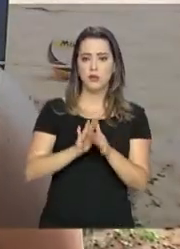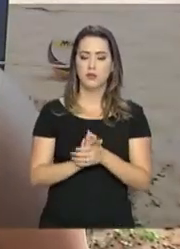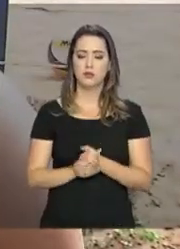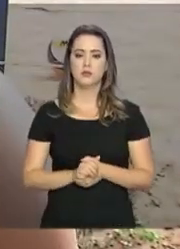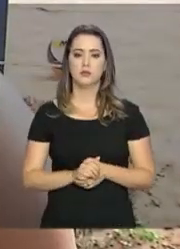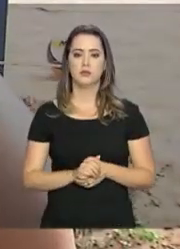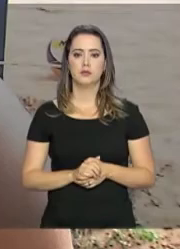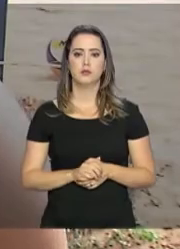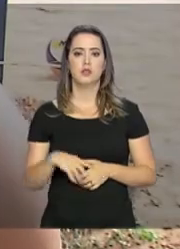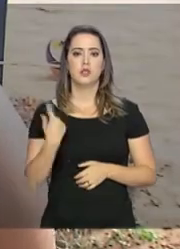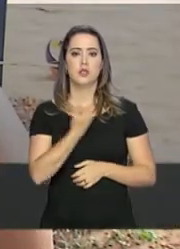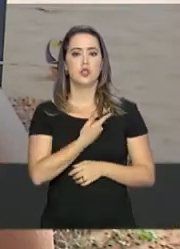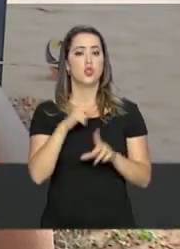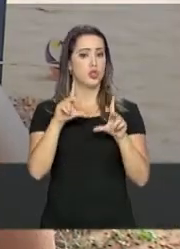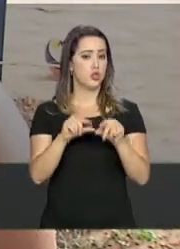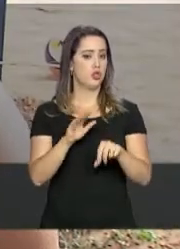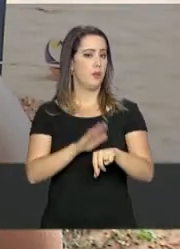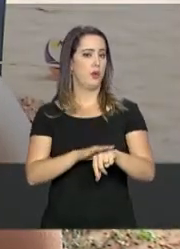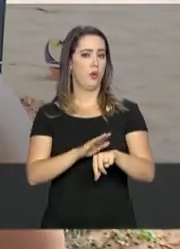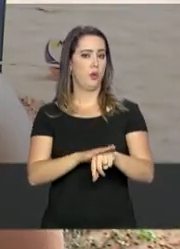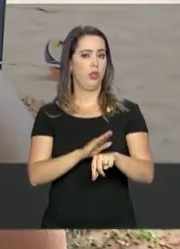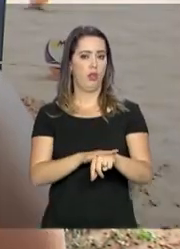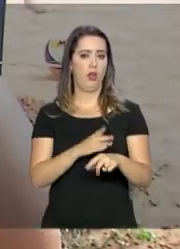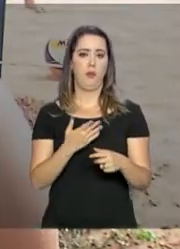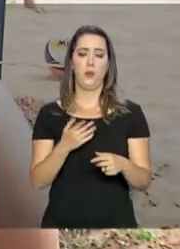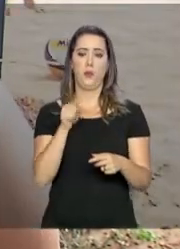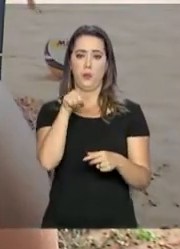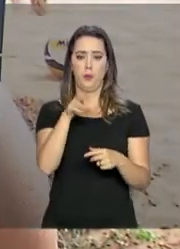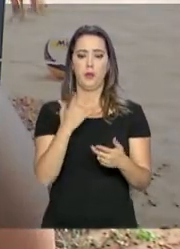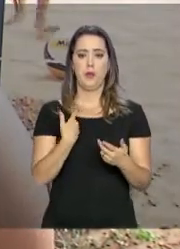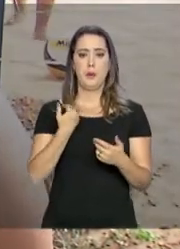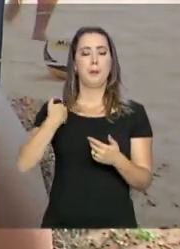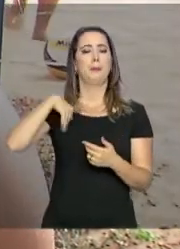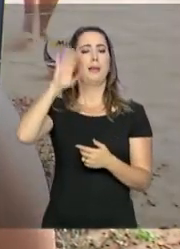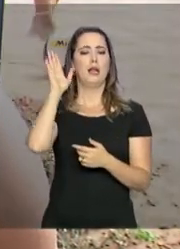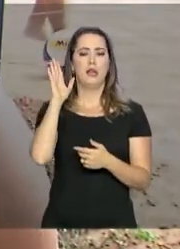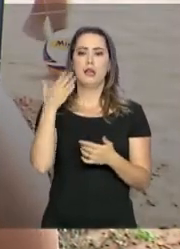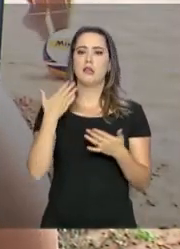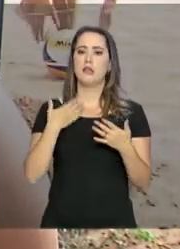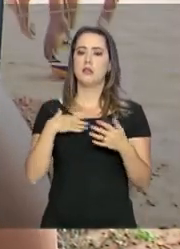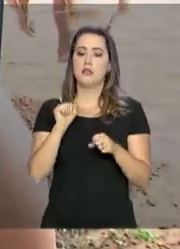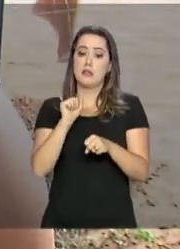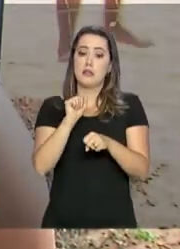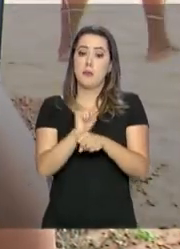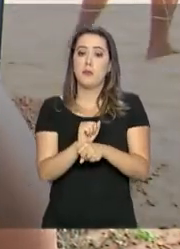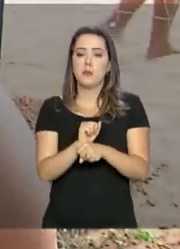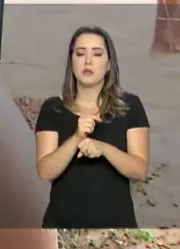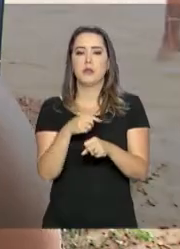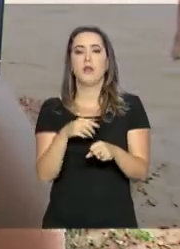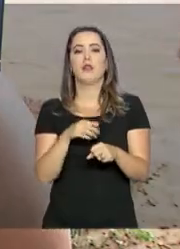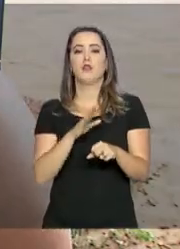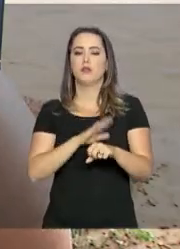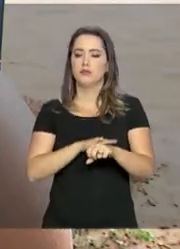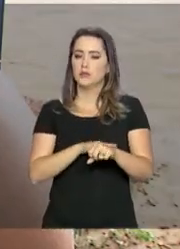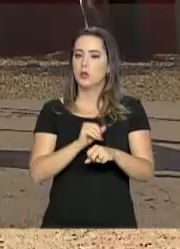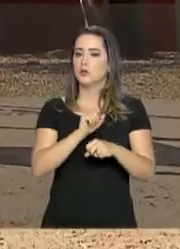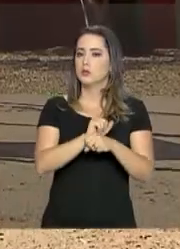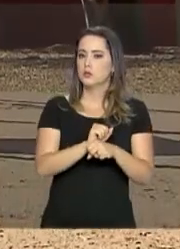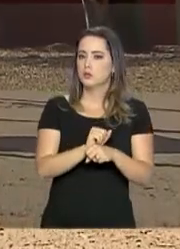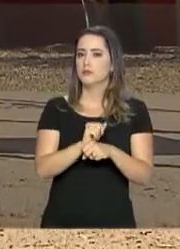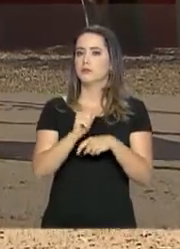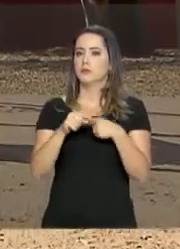diminuir o tempo do treino, aumentar os descansos durante os treinos para que os atletas possam melhorar a hidratação.